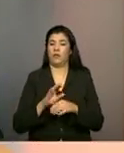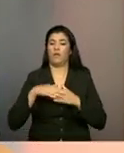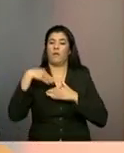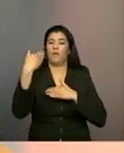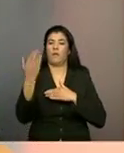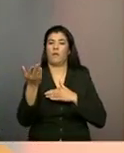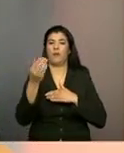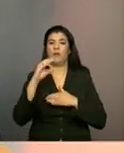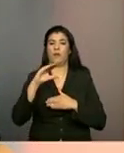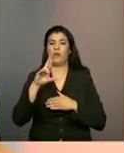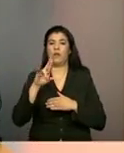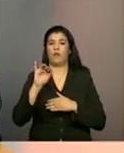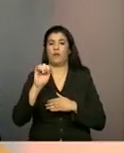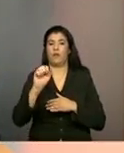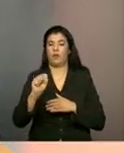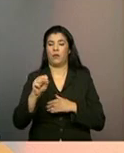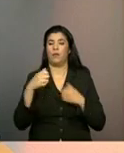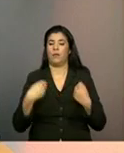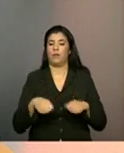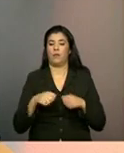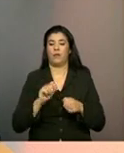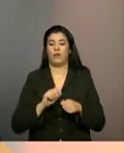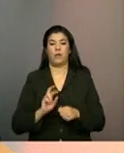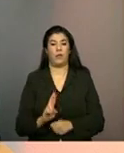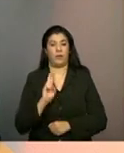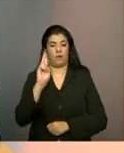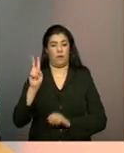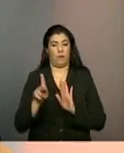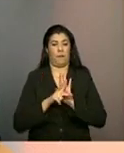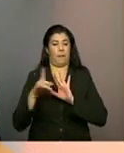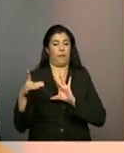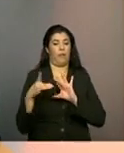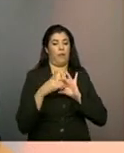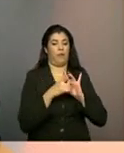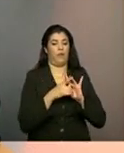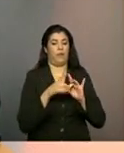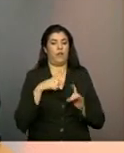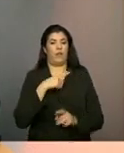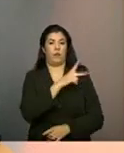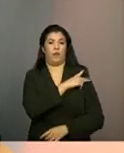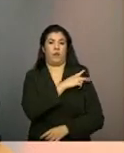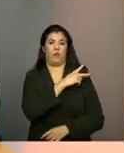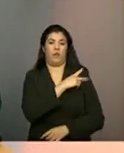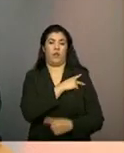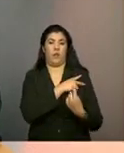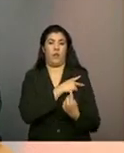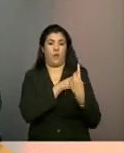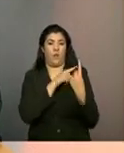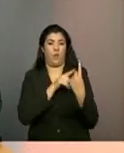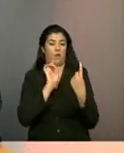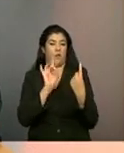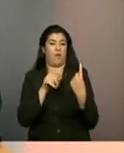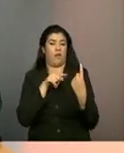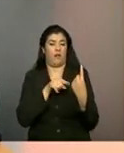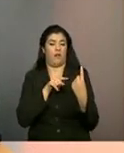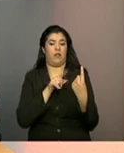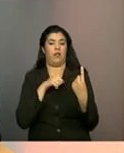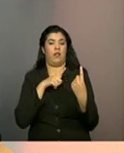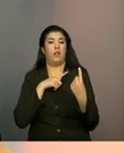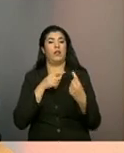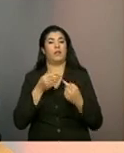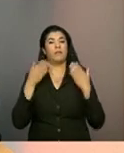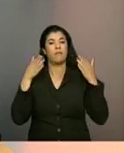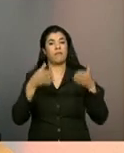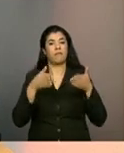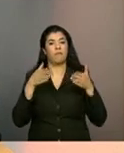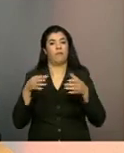CRAS, ele tem que ser referenciado ao CRAS, tem um técnico de referência específico que faz parte